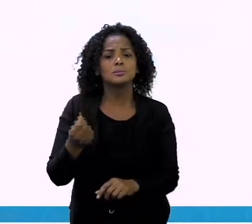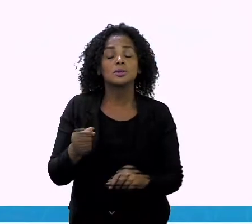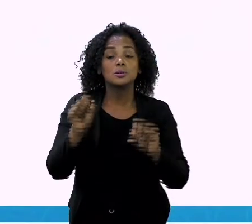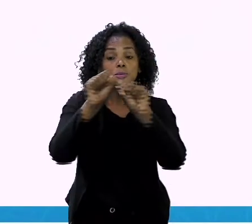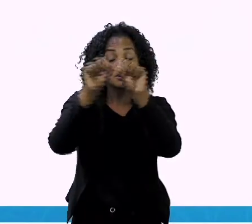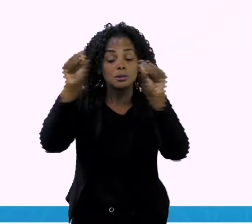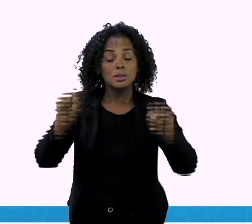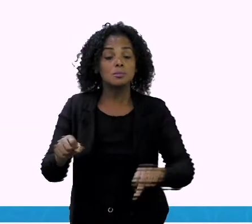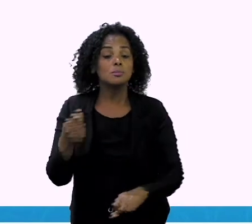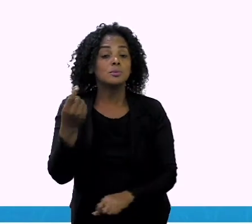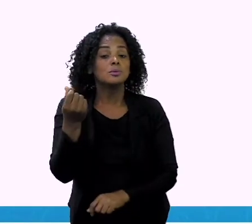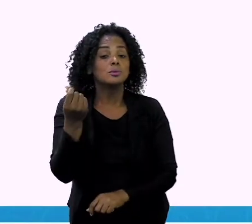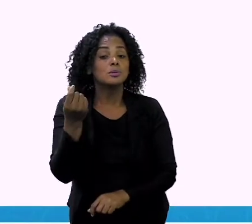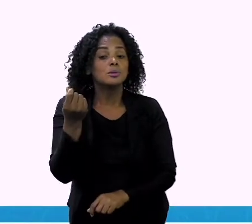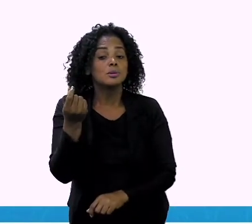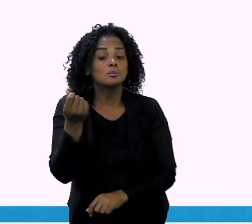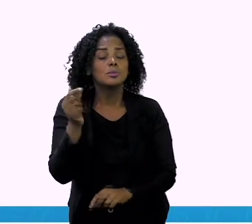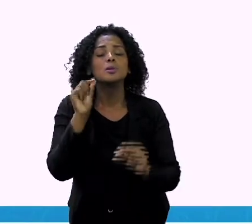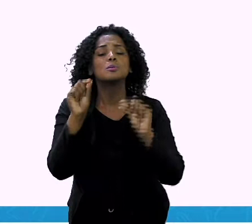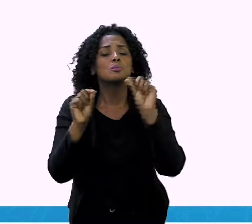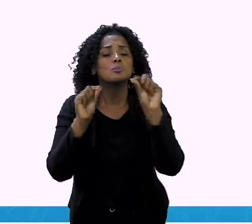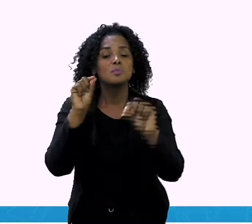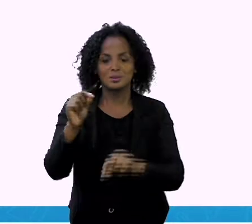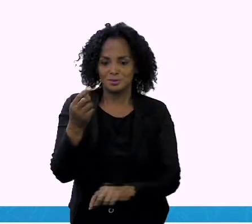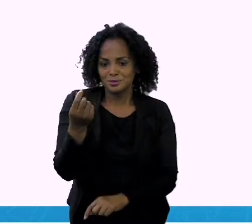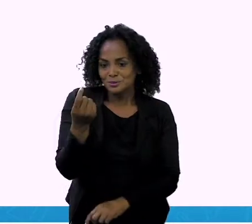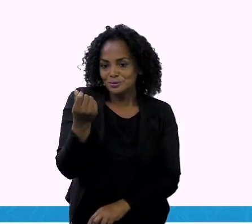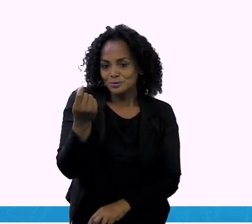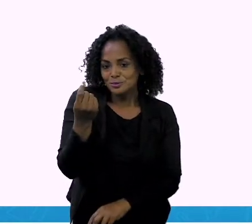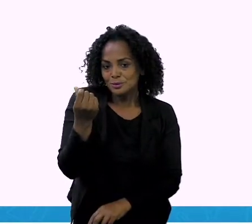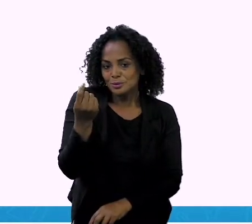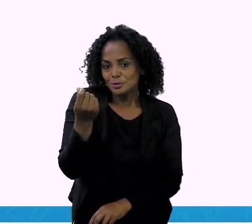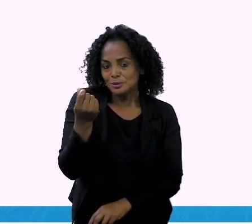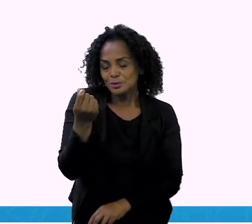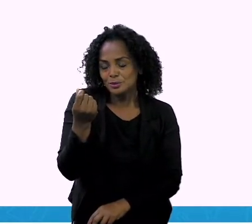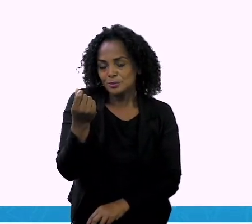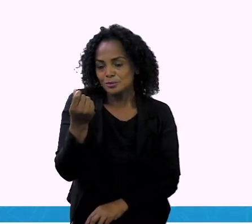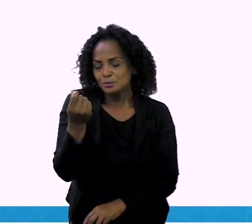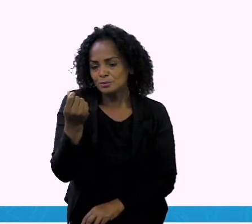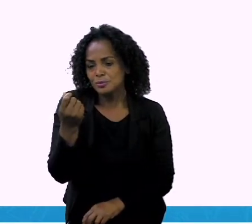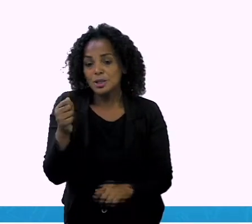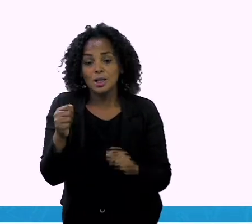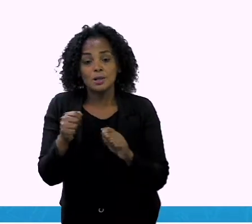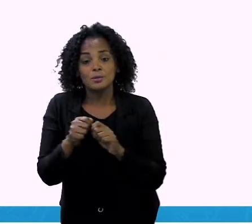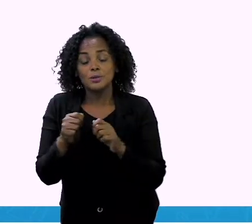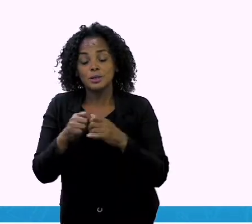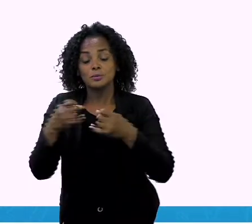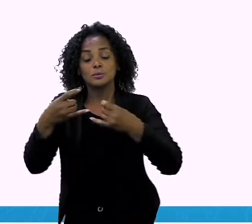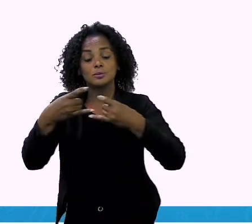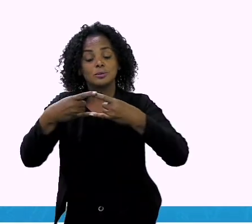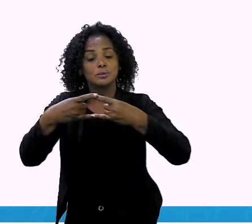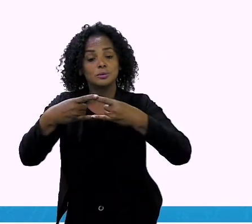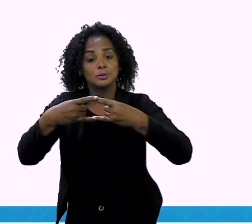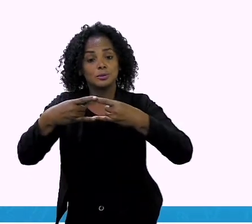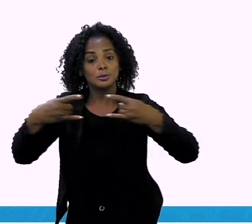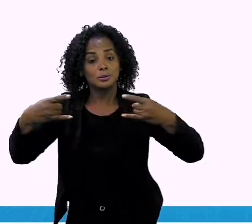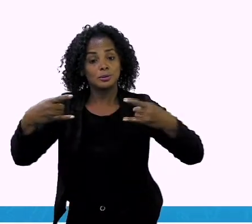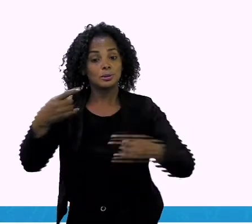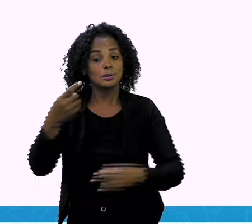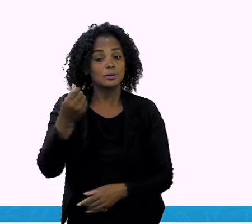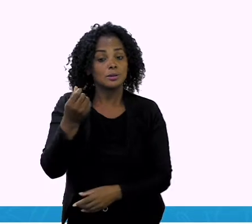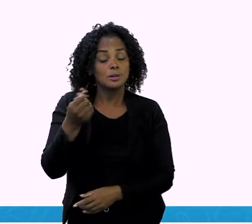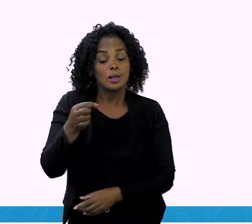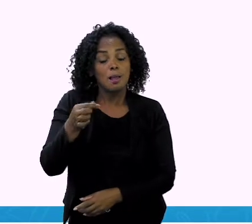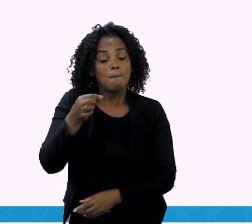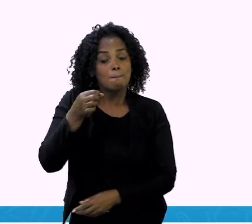monetário é o nosso dinheiro. É feito de cédulas e moeda.